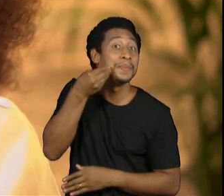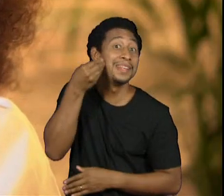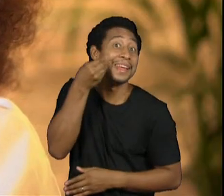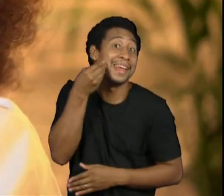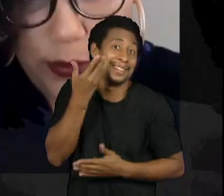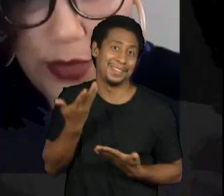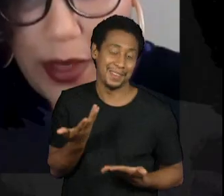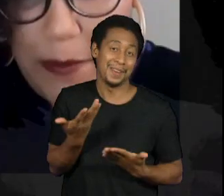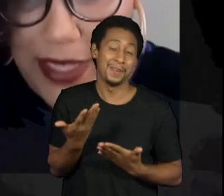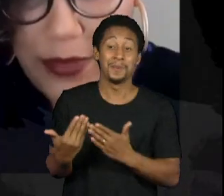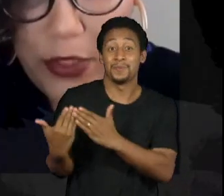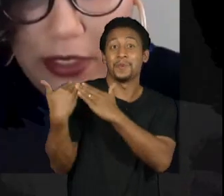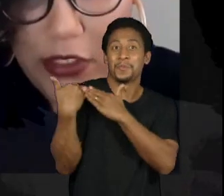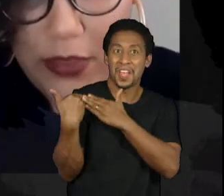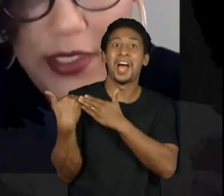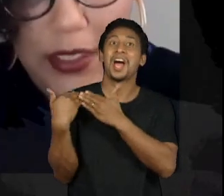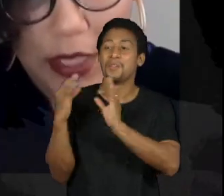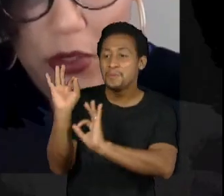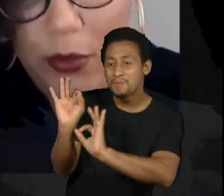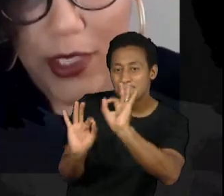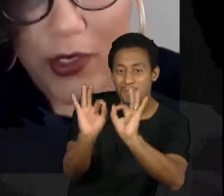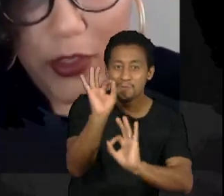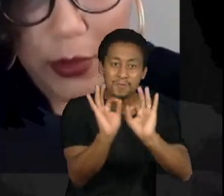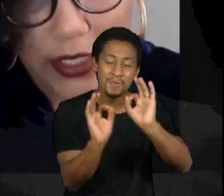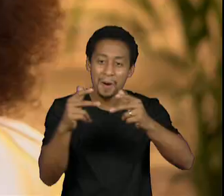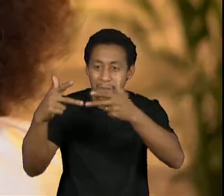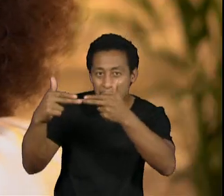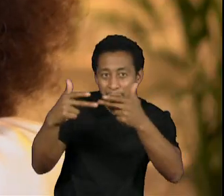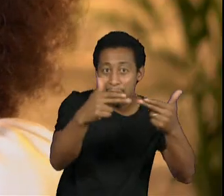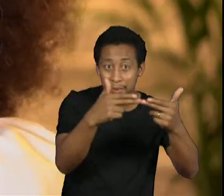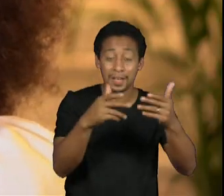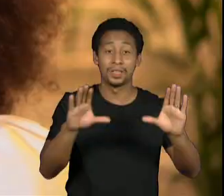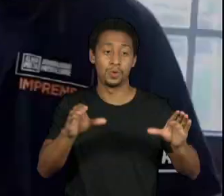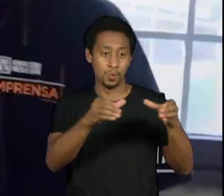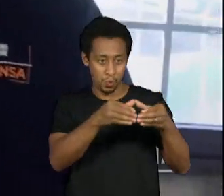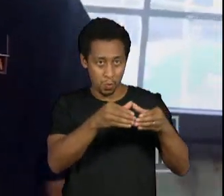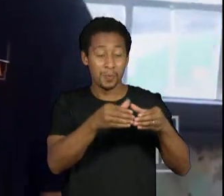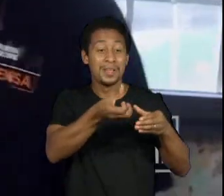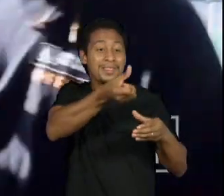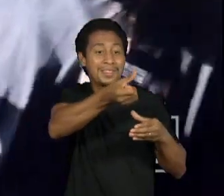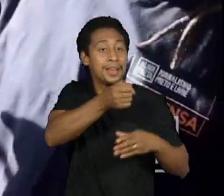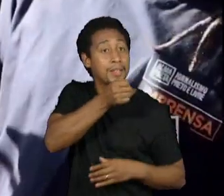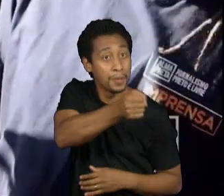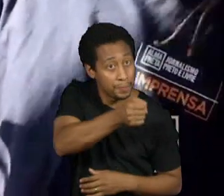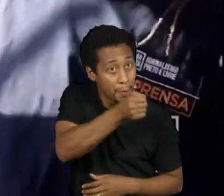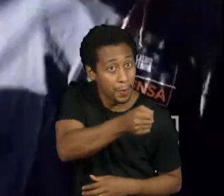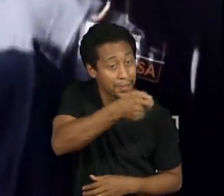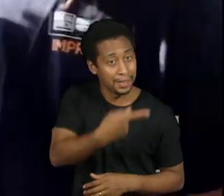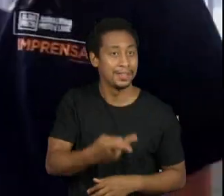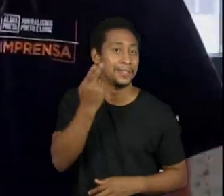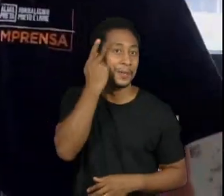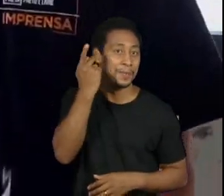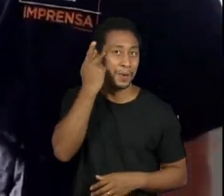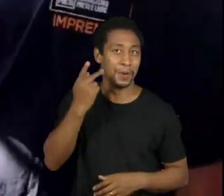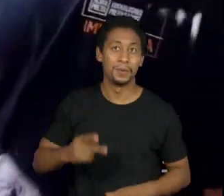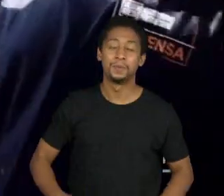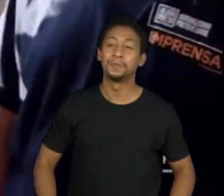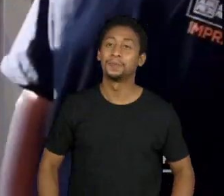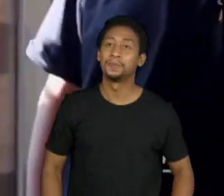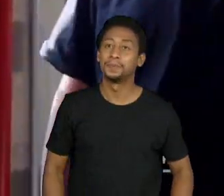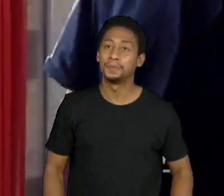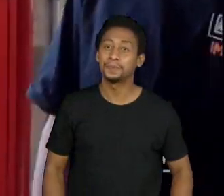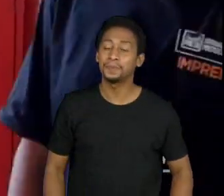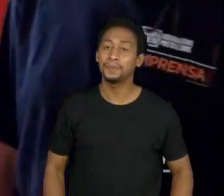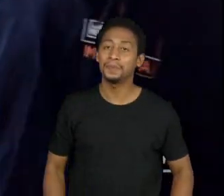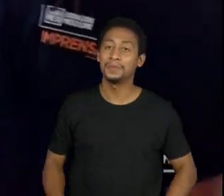equipe atualmente de seis repórteres. São Paulo. E esse nome Black, de onde vem esse? Cara,